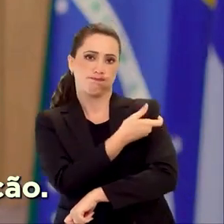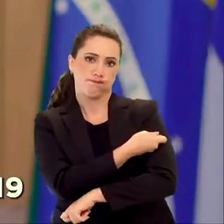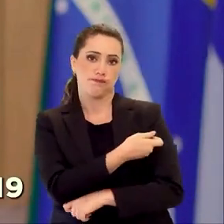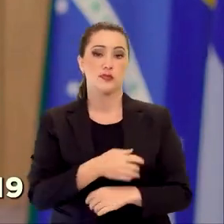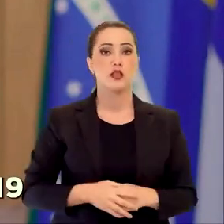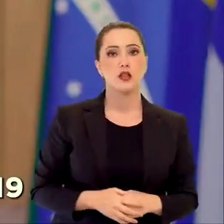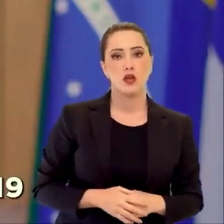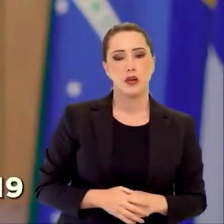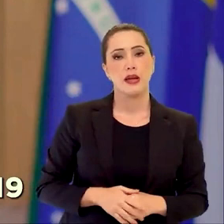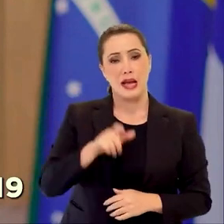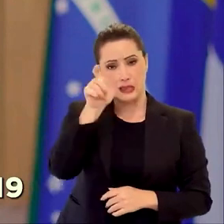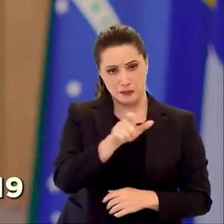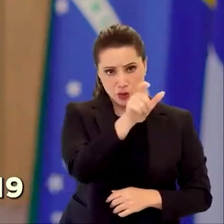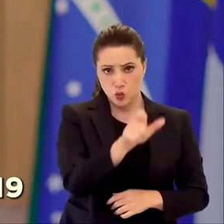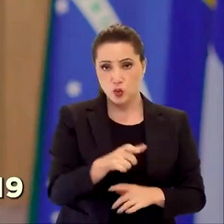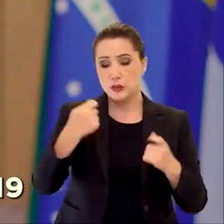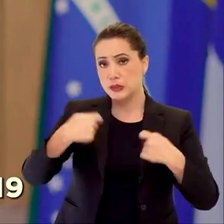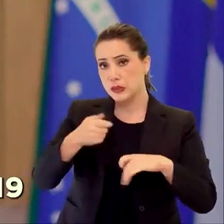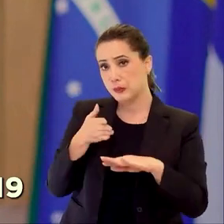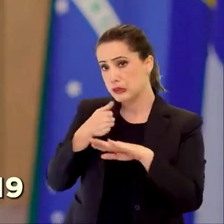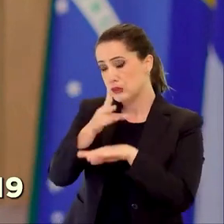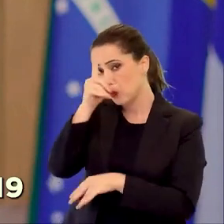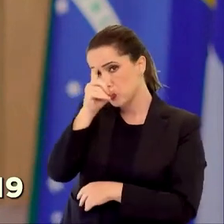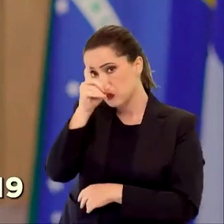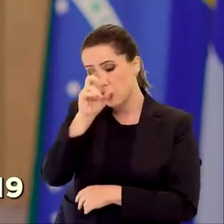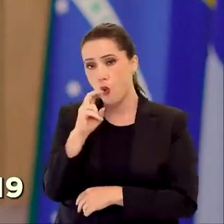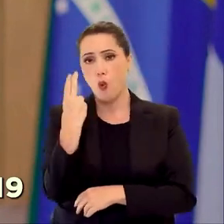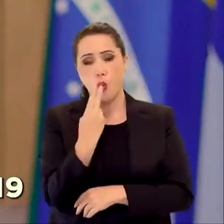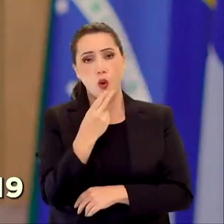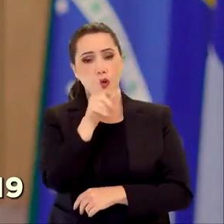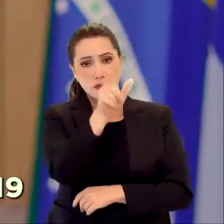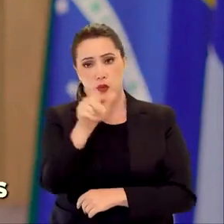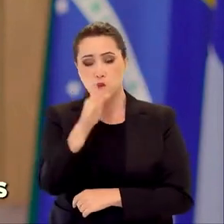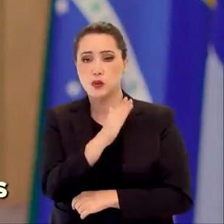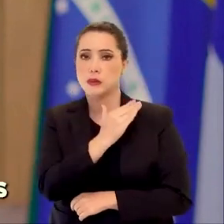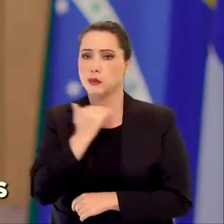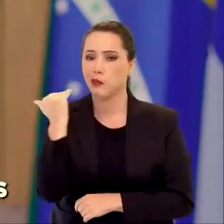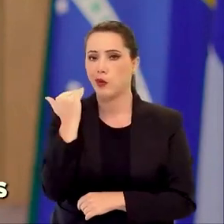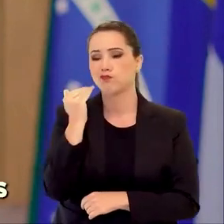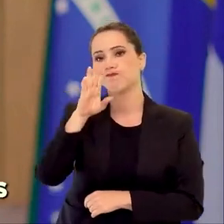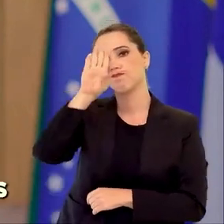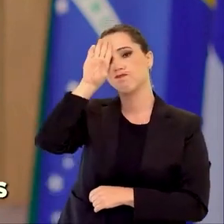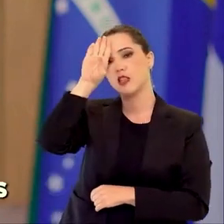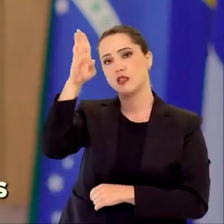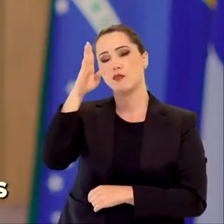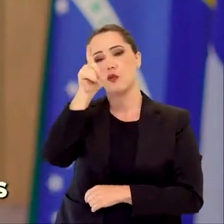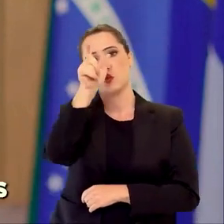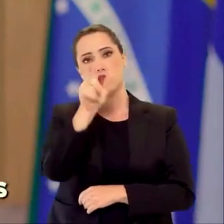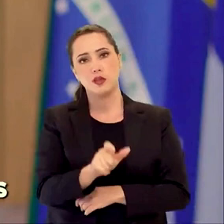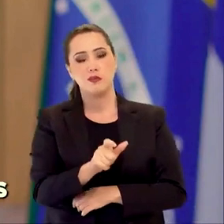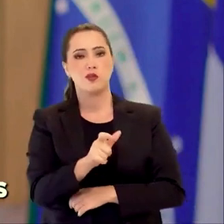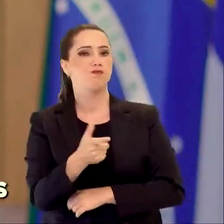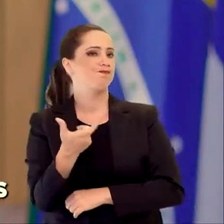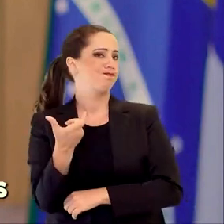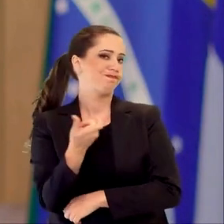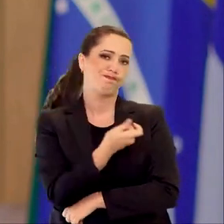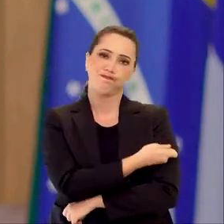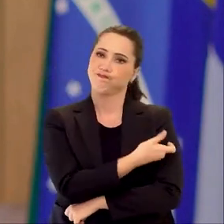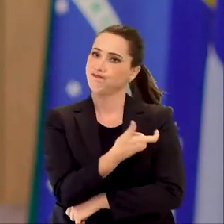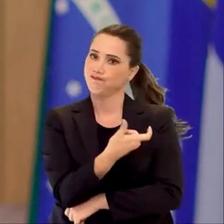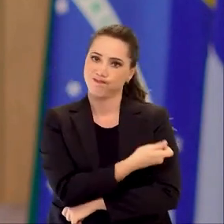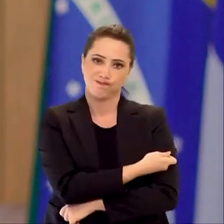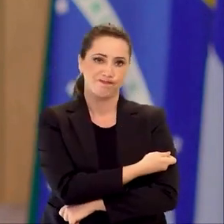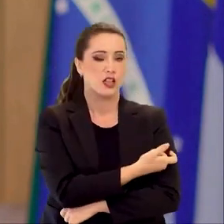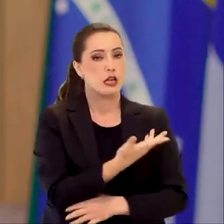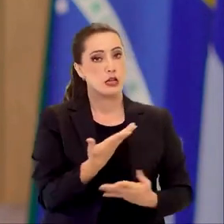As hospitalizações e óbitos pela Covid-19 ocorrem principalmente em indivíduos que